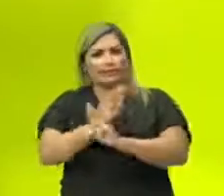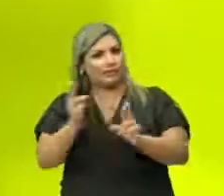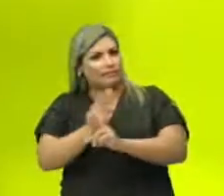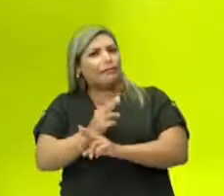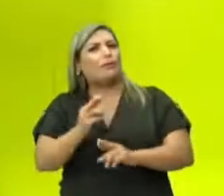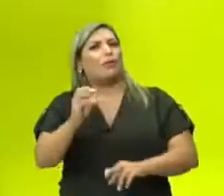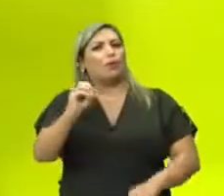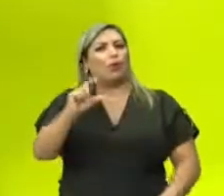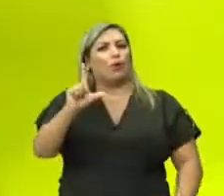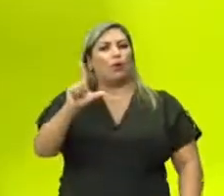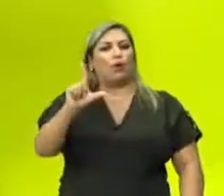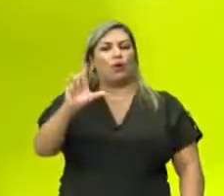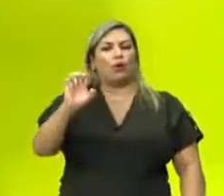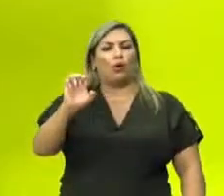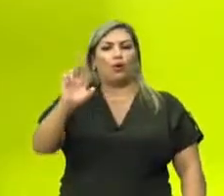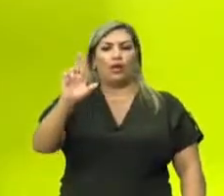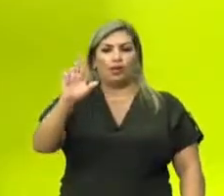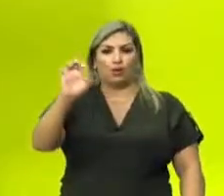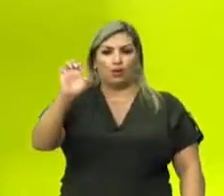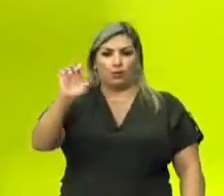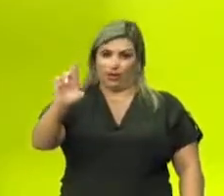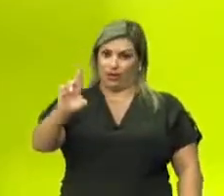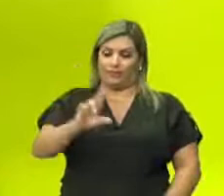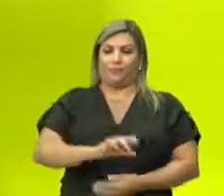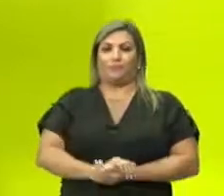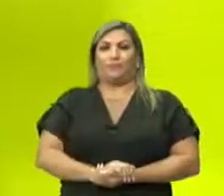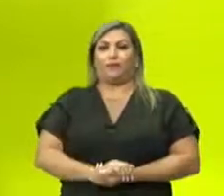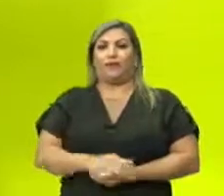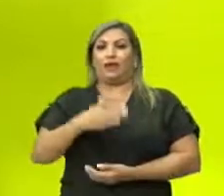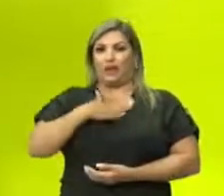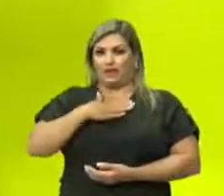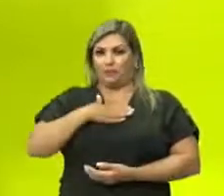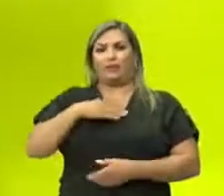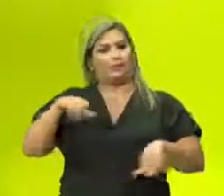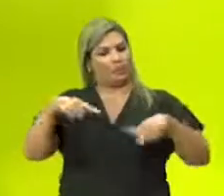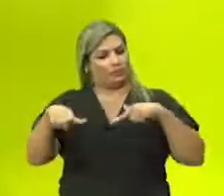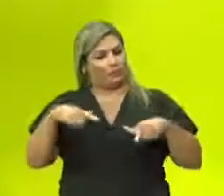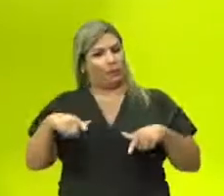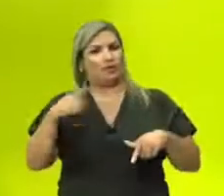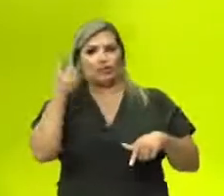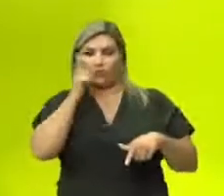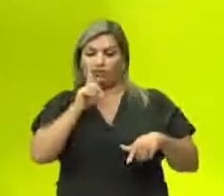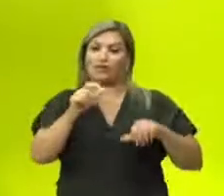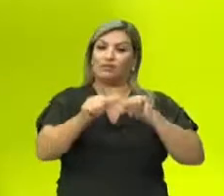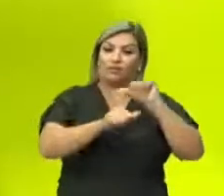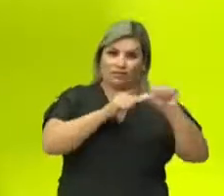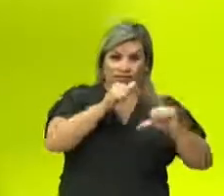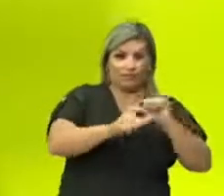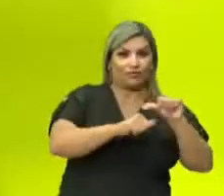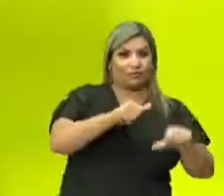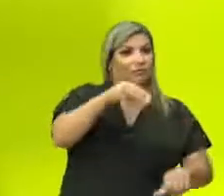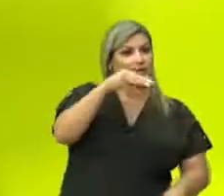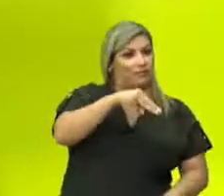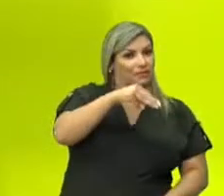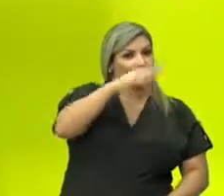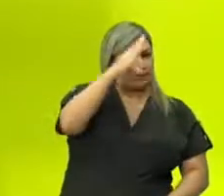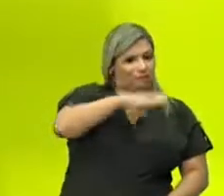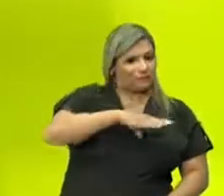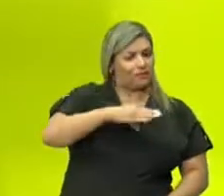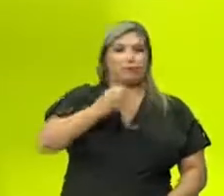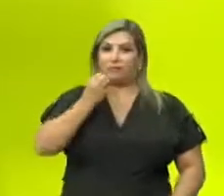Euler? Porque eu tenho certeza de que a minha missão está sendo cumprida, transformar amar na boa